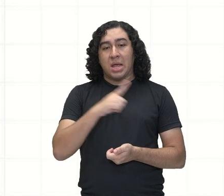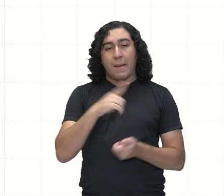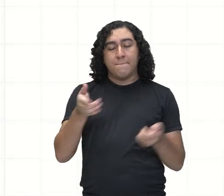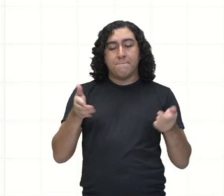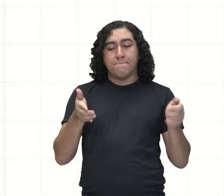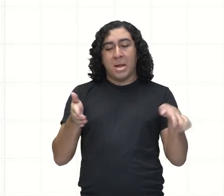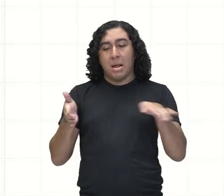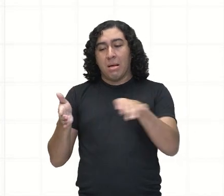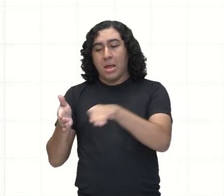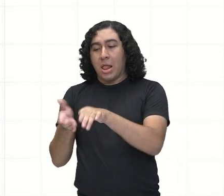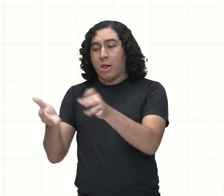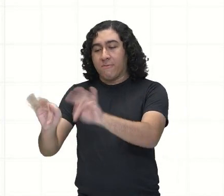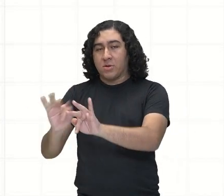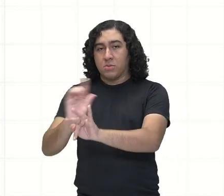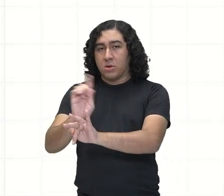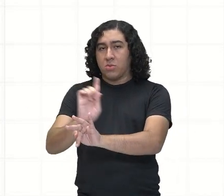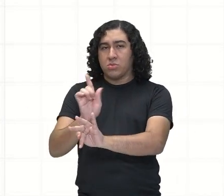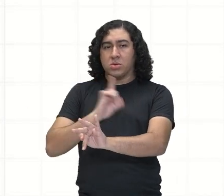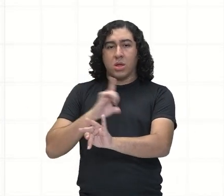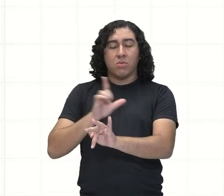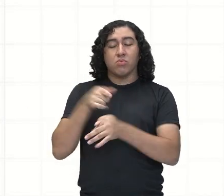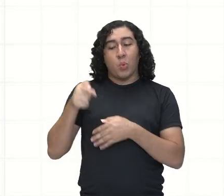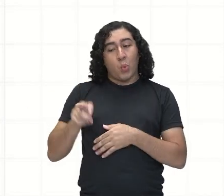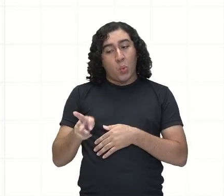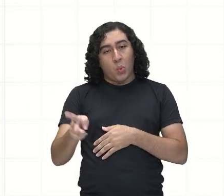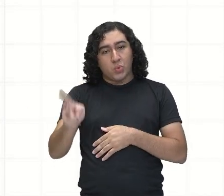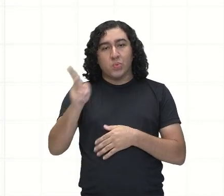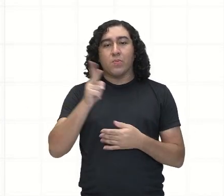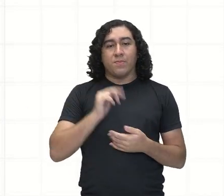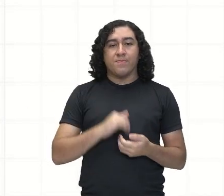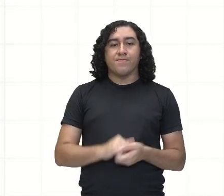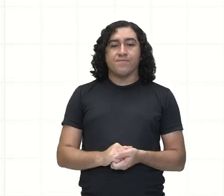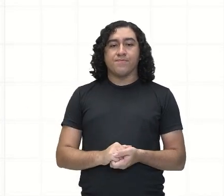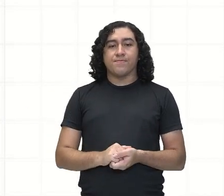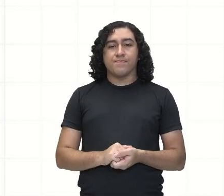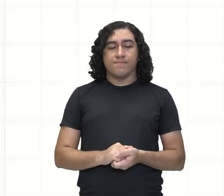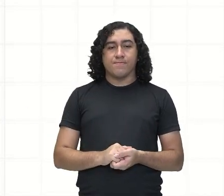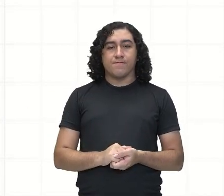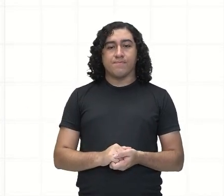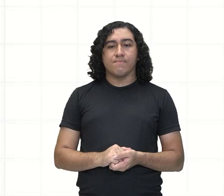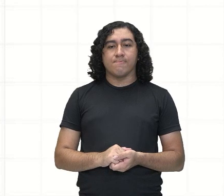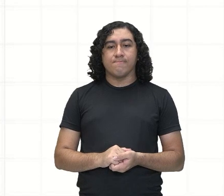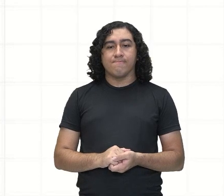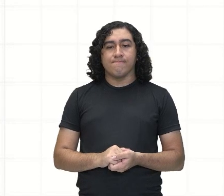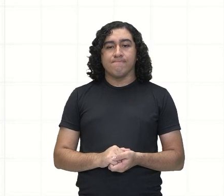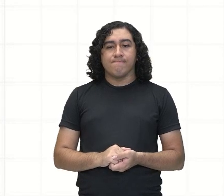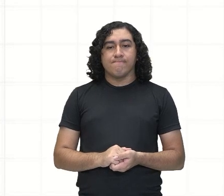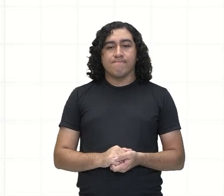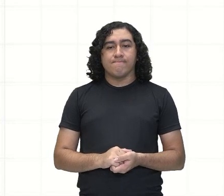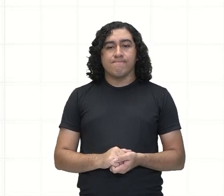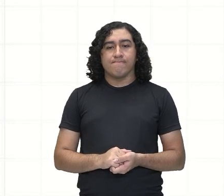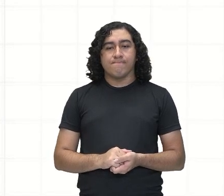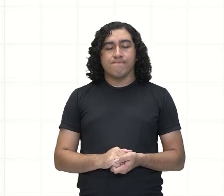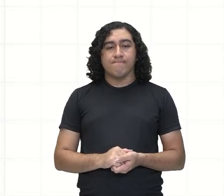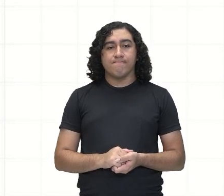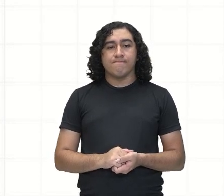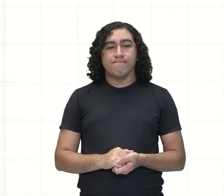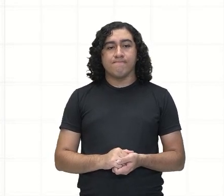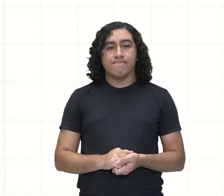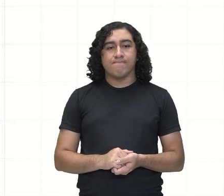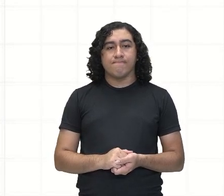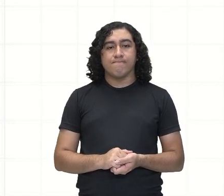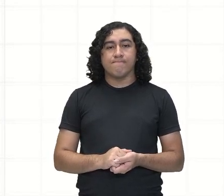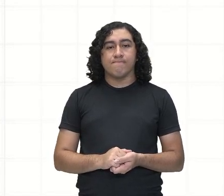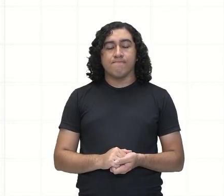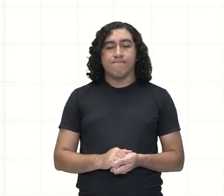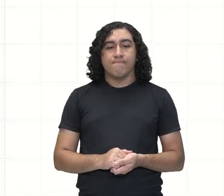ó. Se repetindo, né? Um período. Números que vão... Então... Aqui,